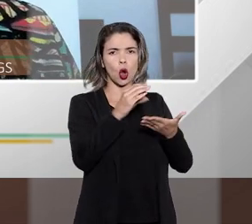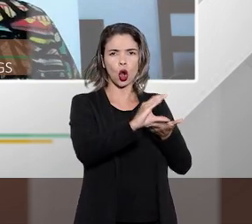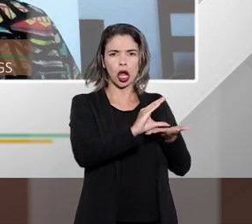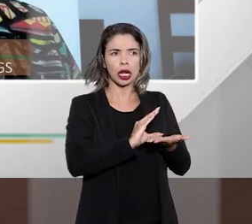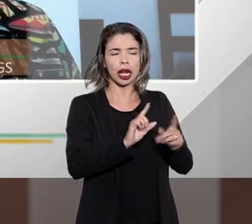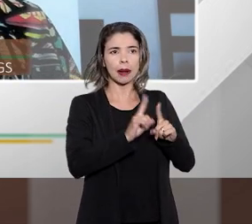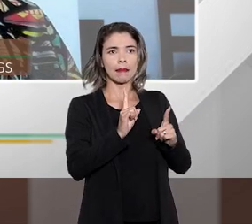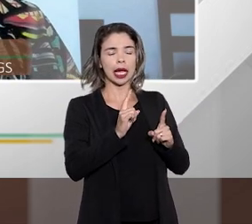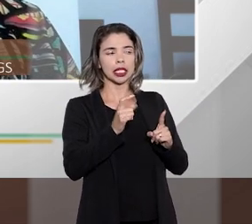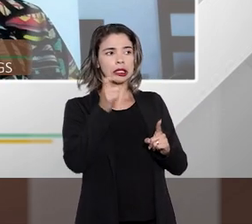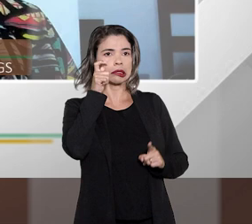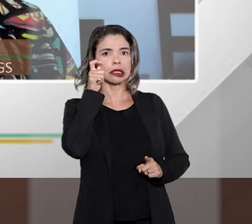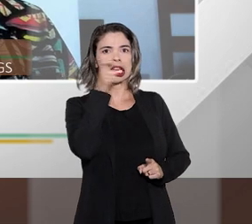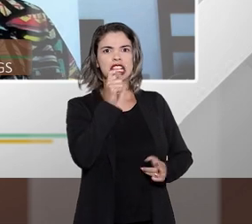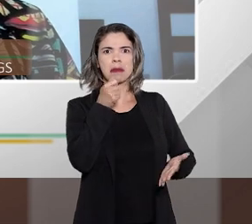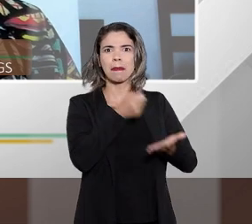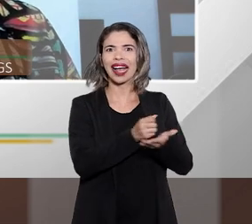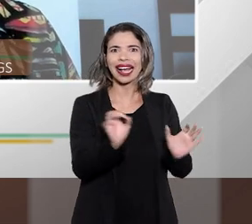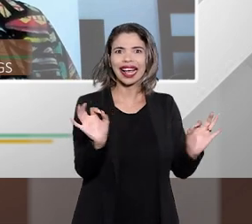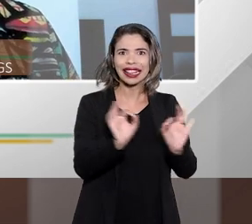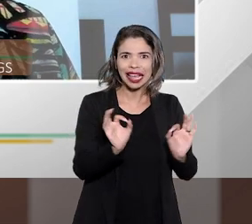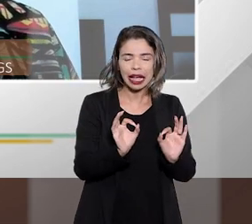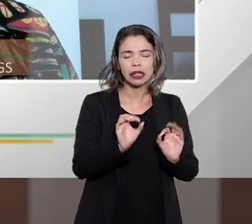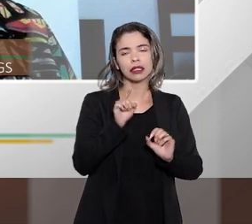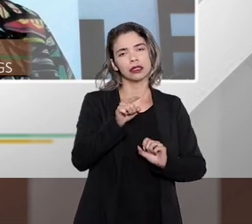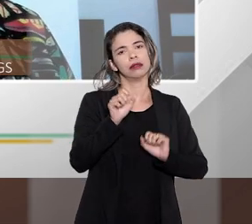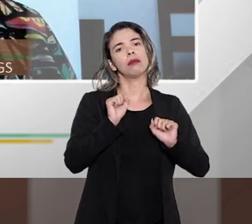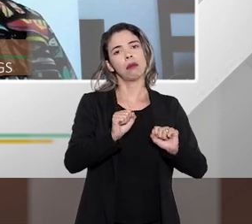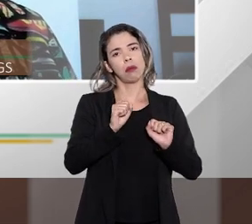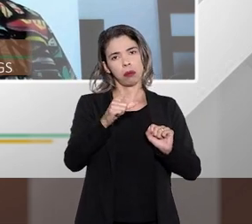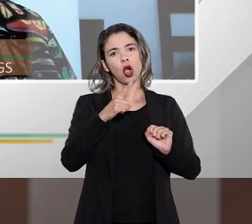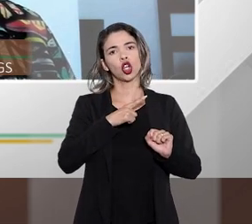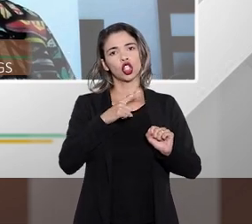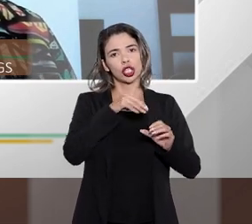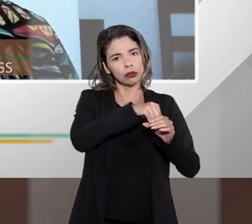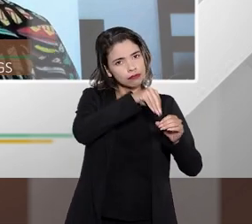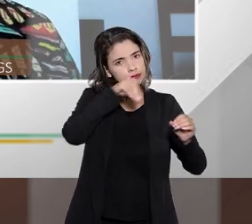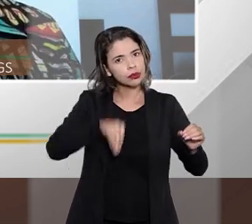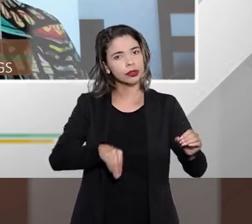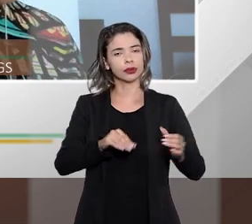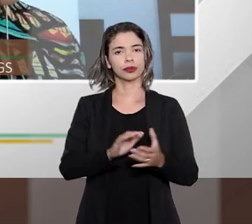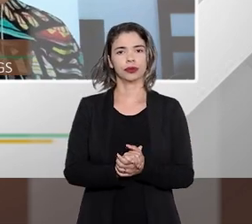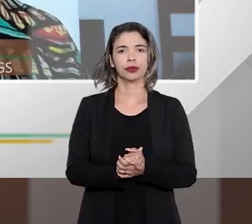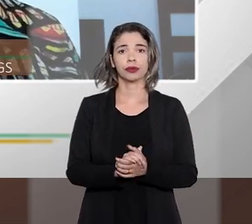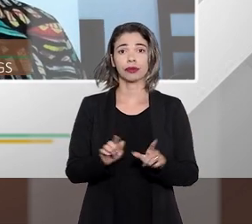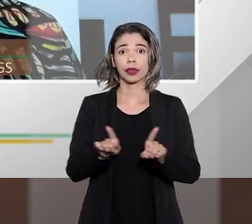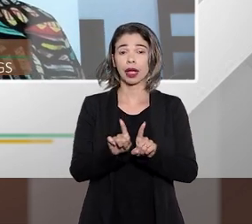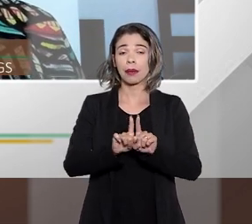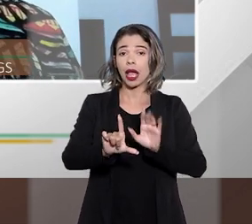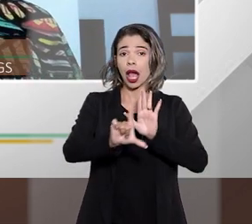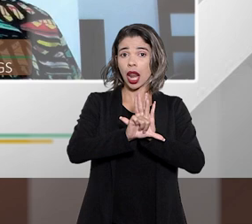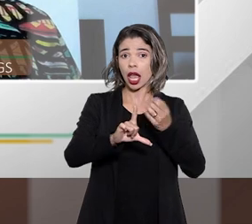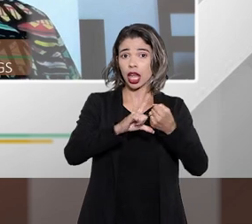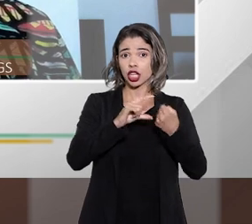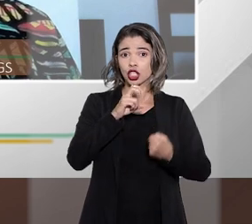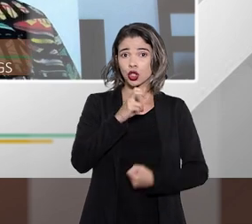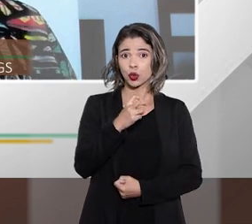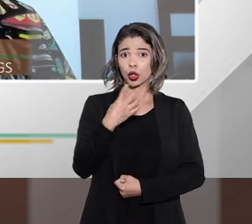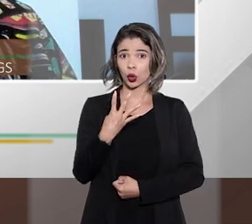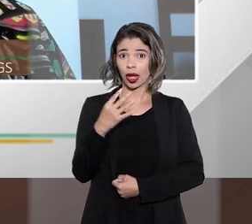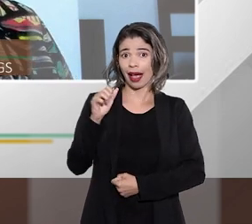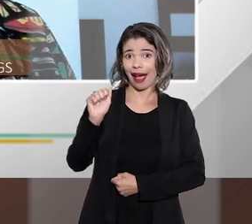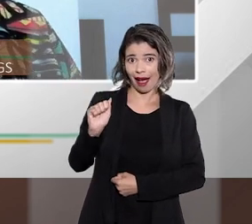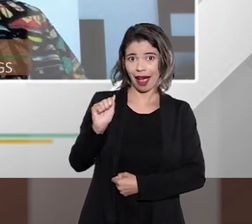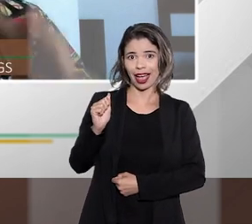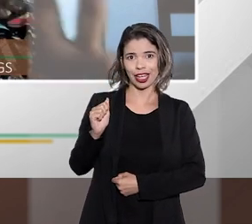querer pagar, esse sim poderia ser excluído. A lei também, no seu artigo 54a, parágrafo